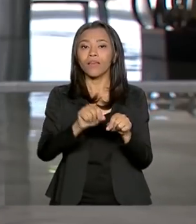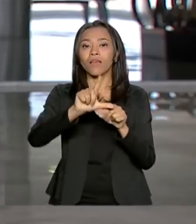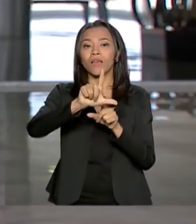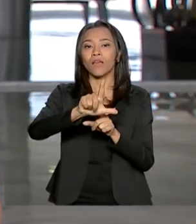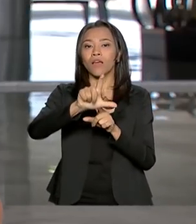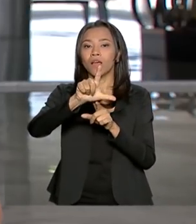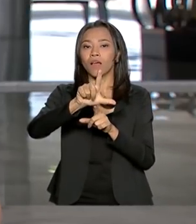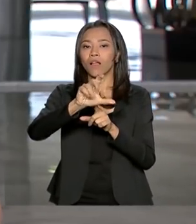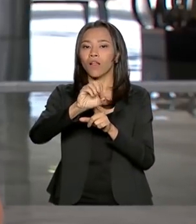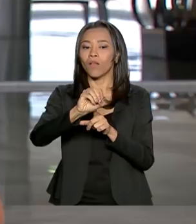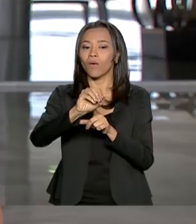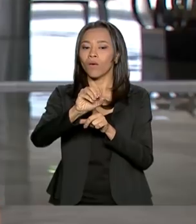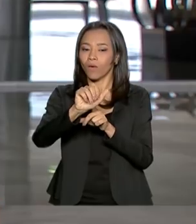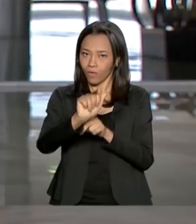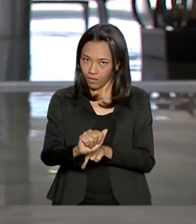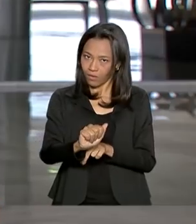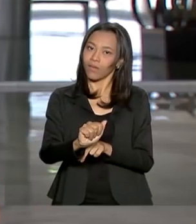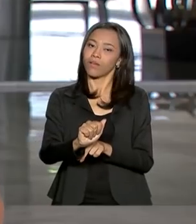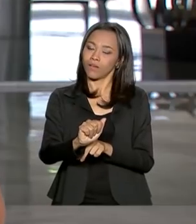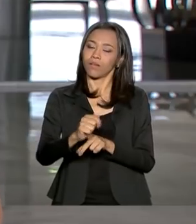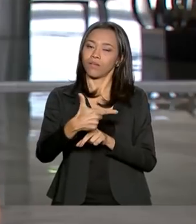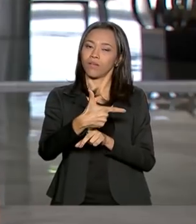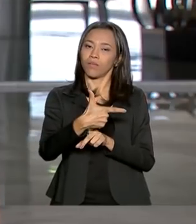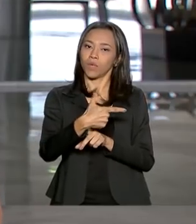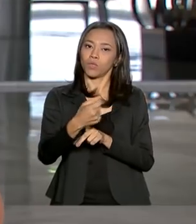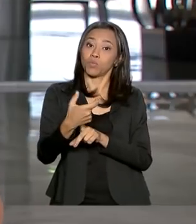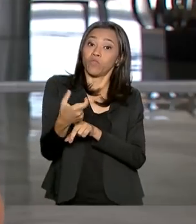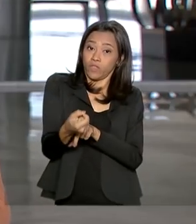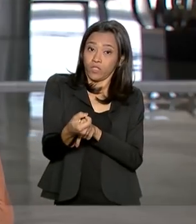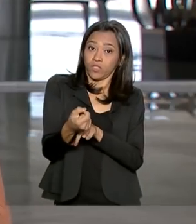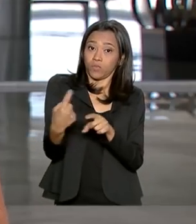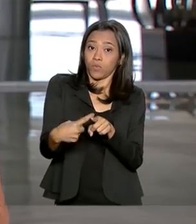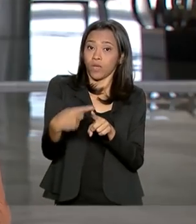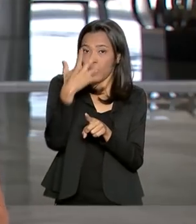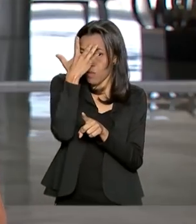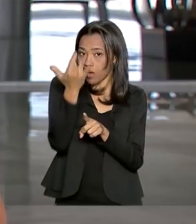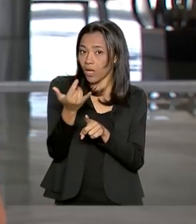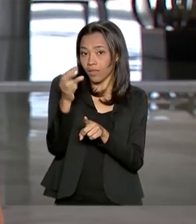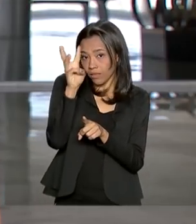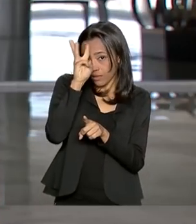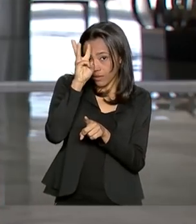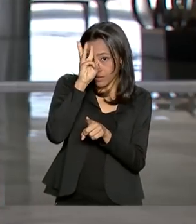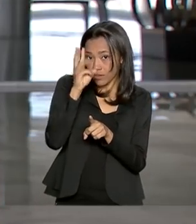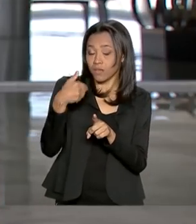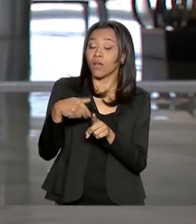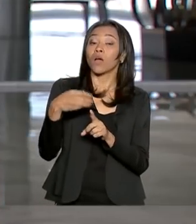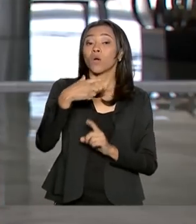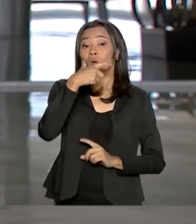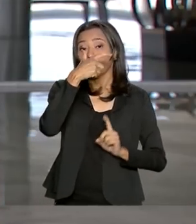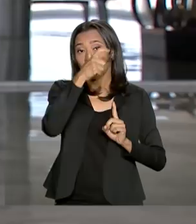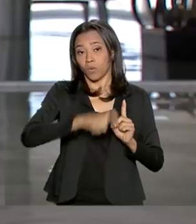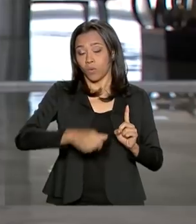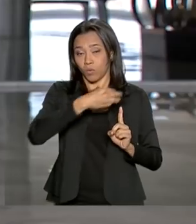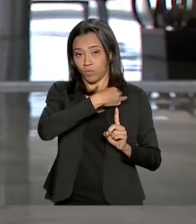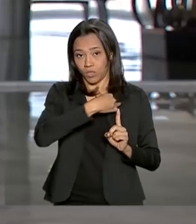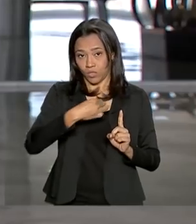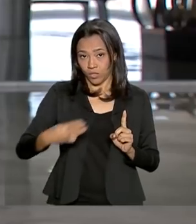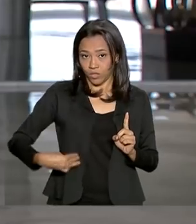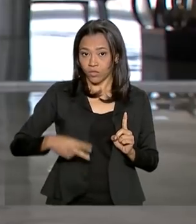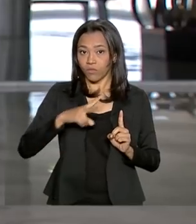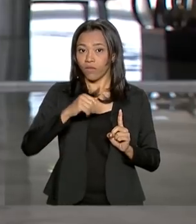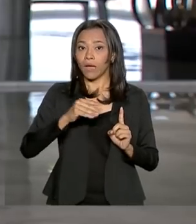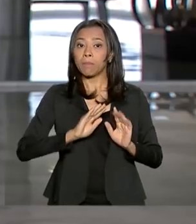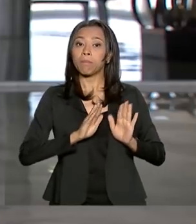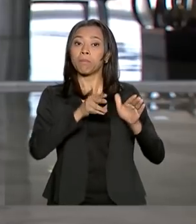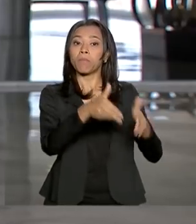para 2020, já que amanhã, terça-feira, o ministro vai participar da reunião